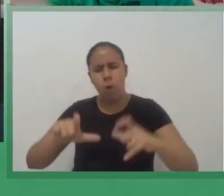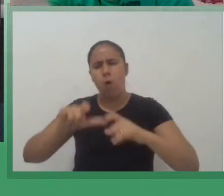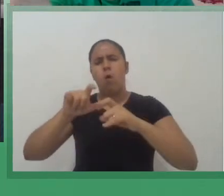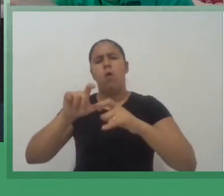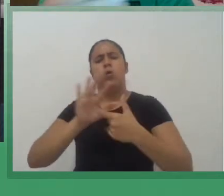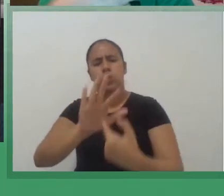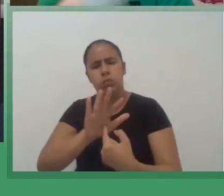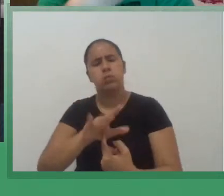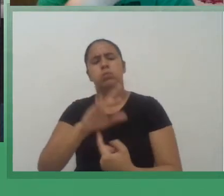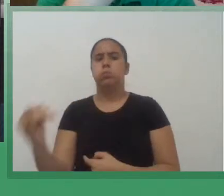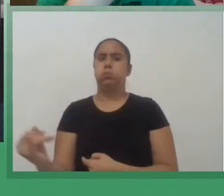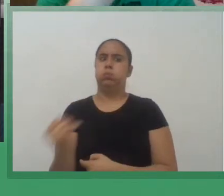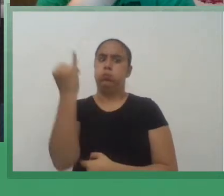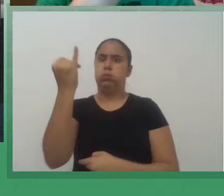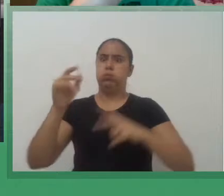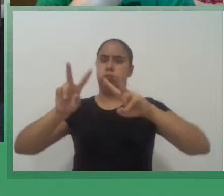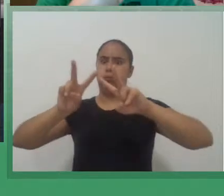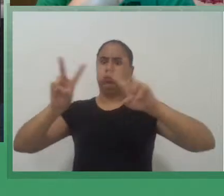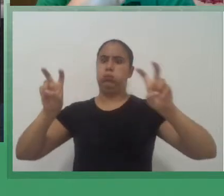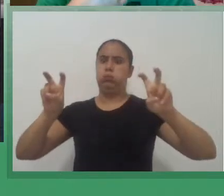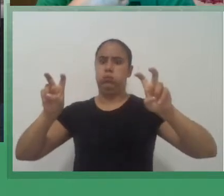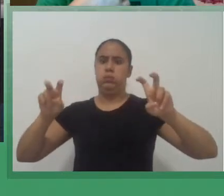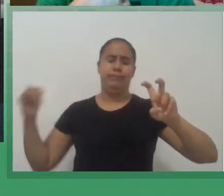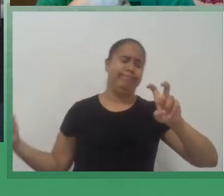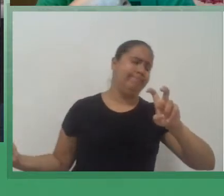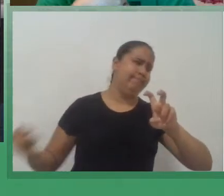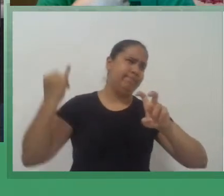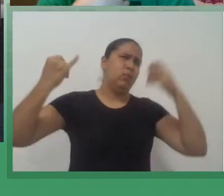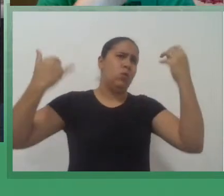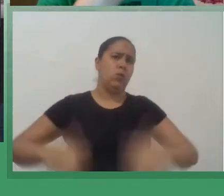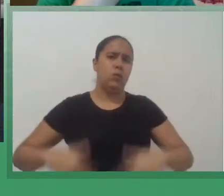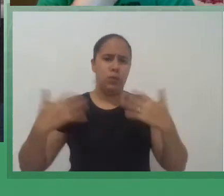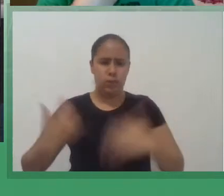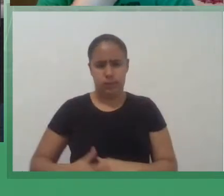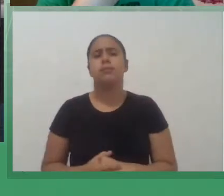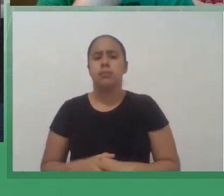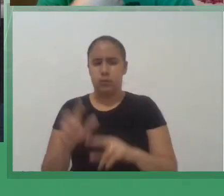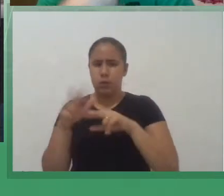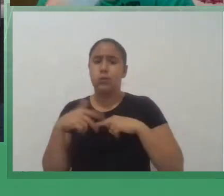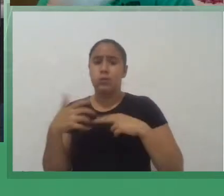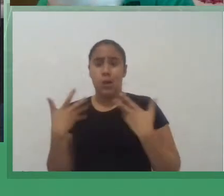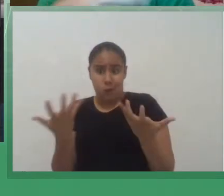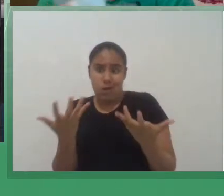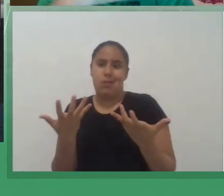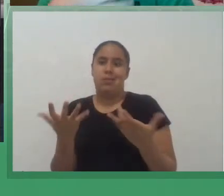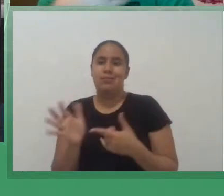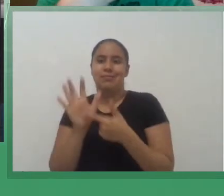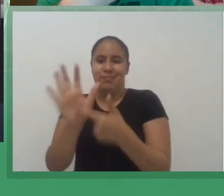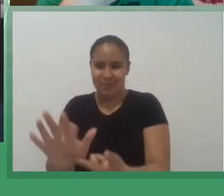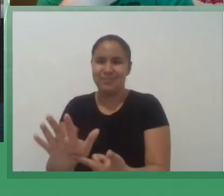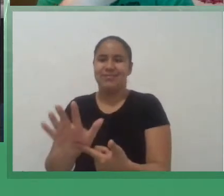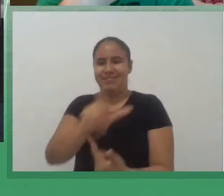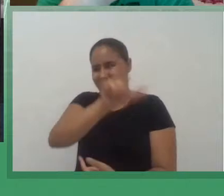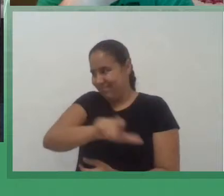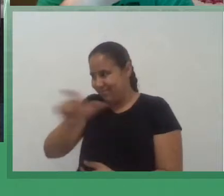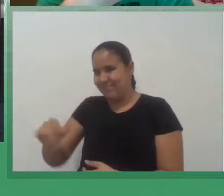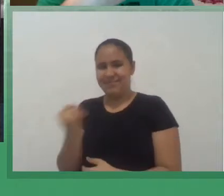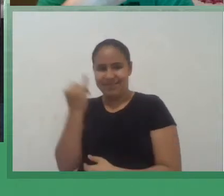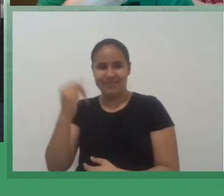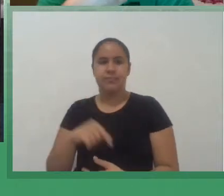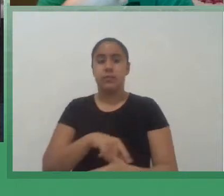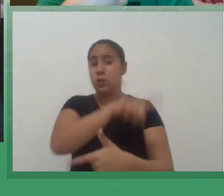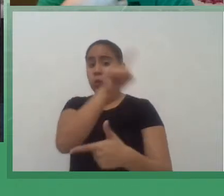eu ressalto essas aspas ele sempre aparece em primeiro tá em segundo plano aparece os